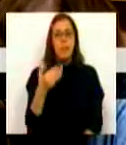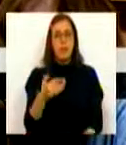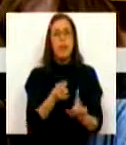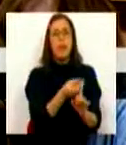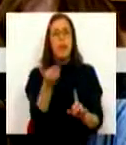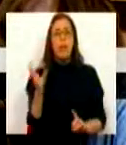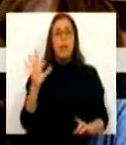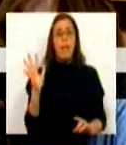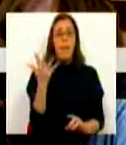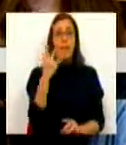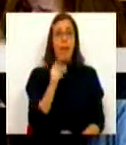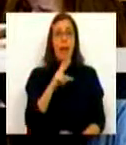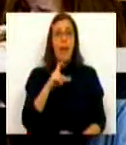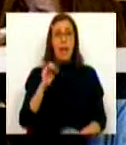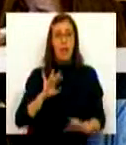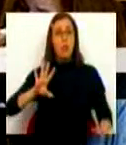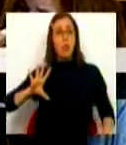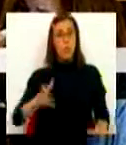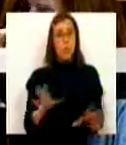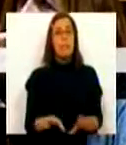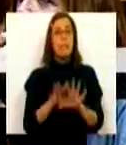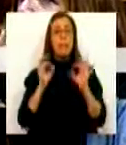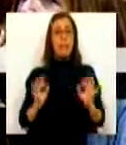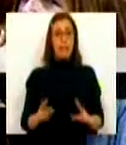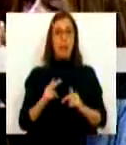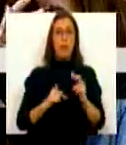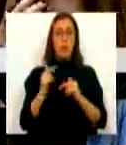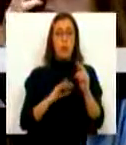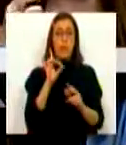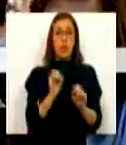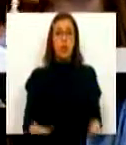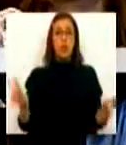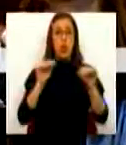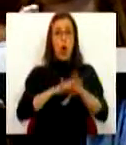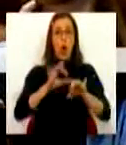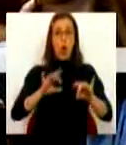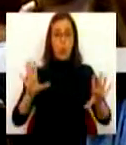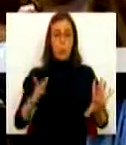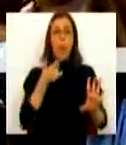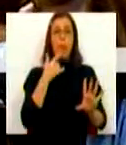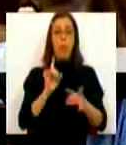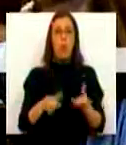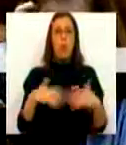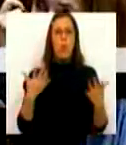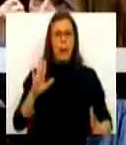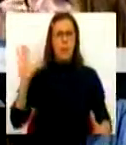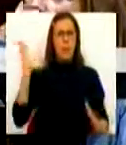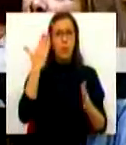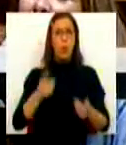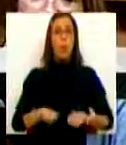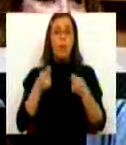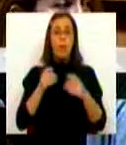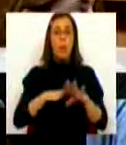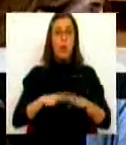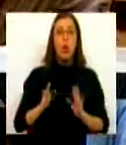5 ARS do país, bem como a construção de 6 novos hospitais, que traduzem o maior investimento